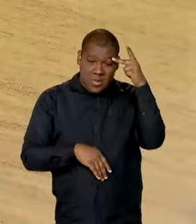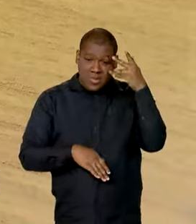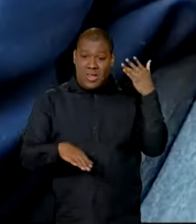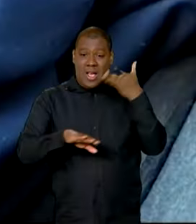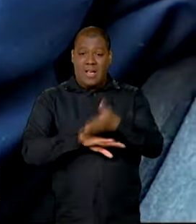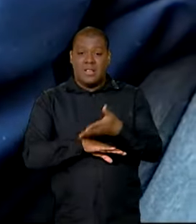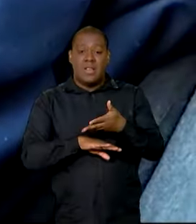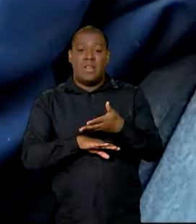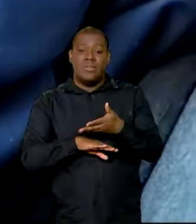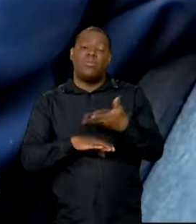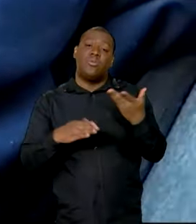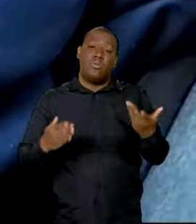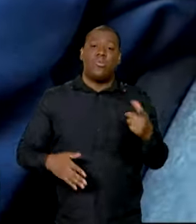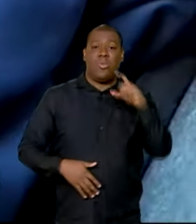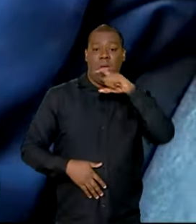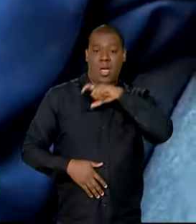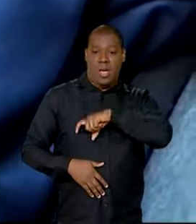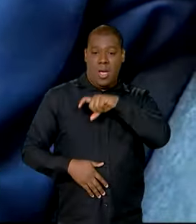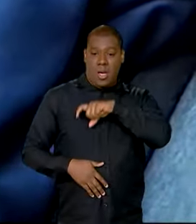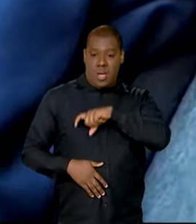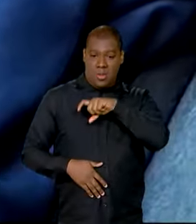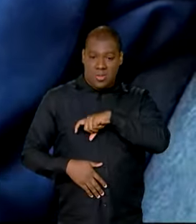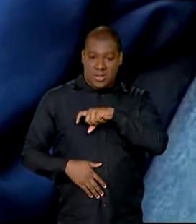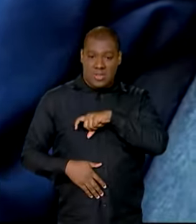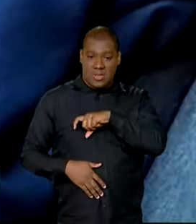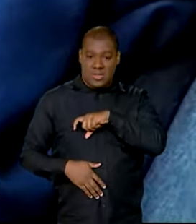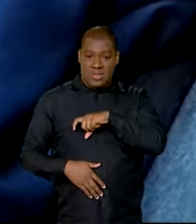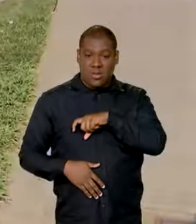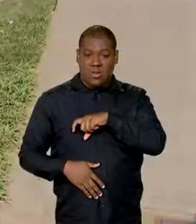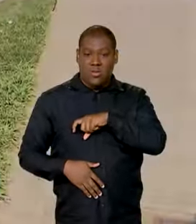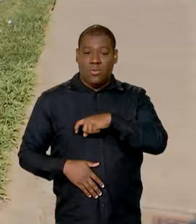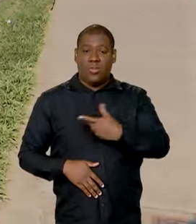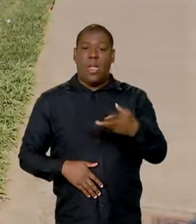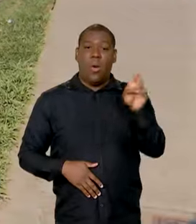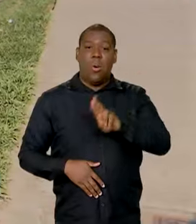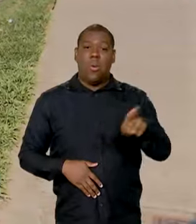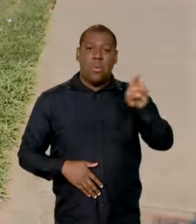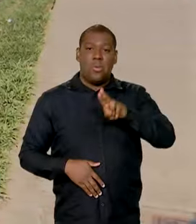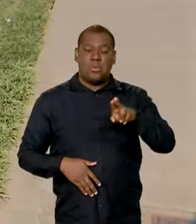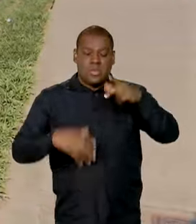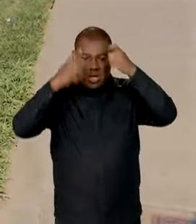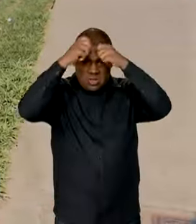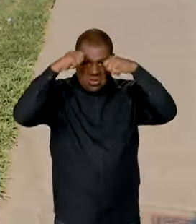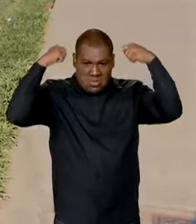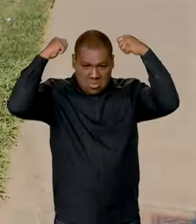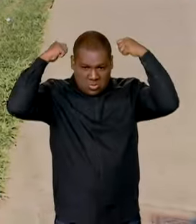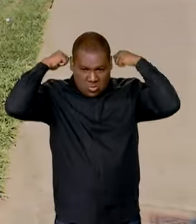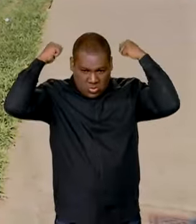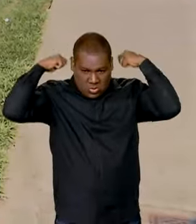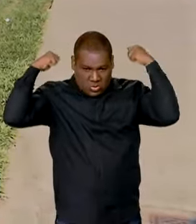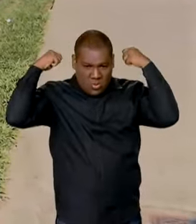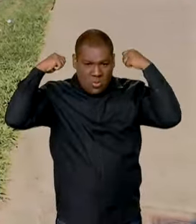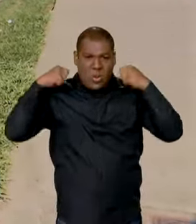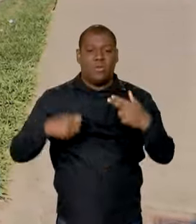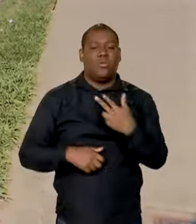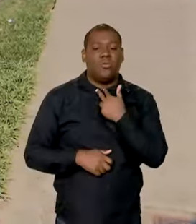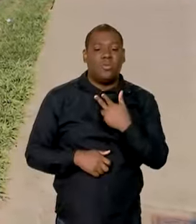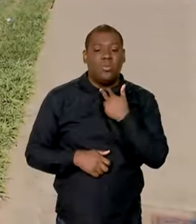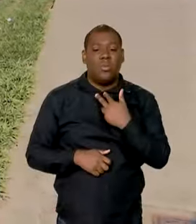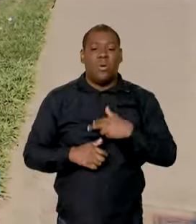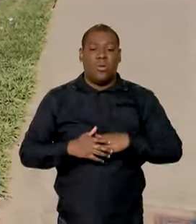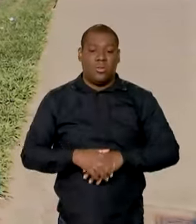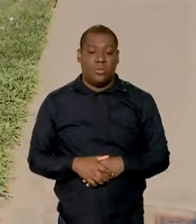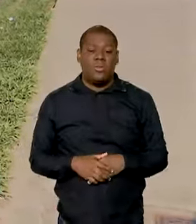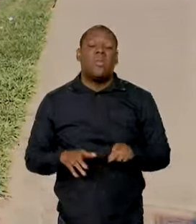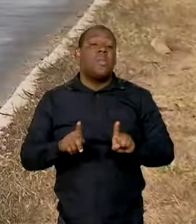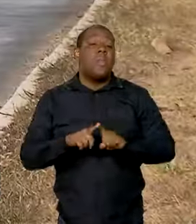bonés e nenhuma peça de vestuário que cubra a cabeça. Mas essa regra costumava criar alguns constrangimentos